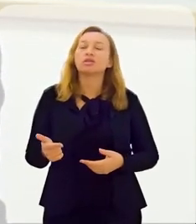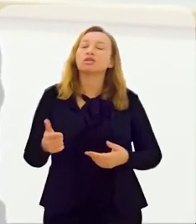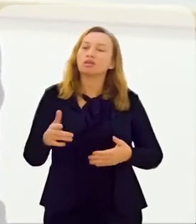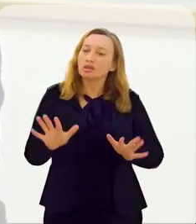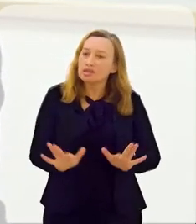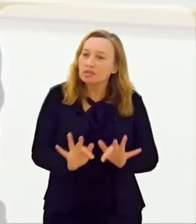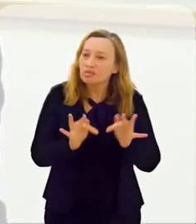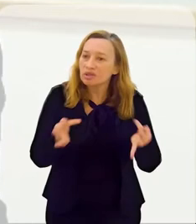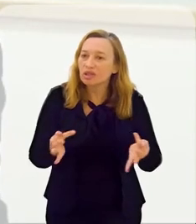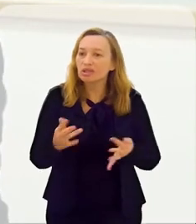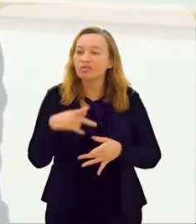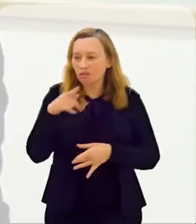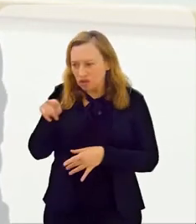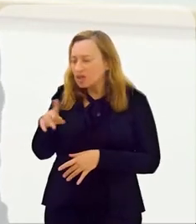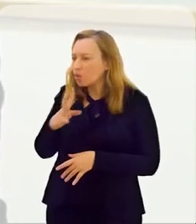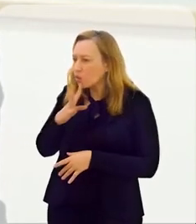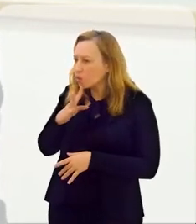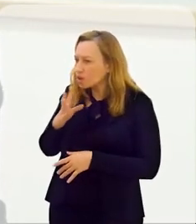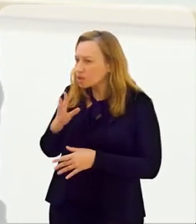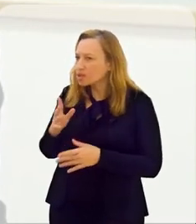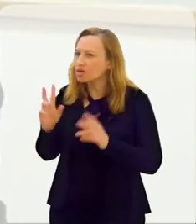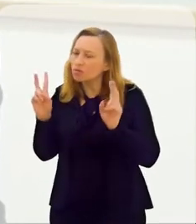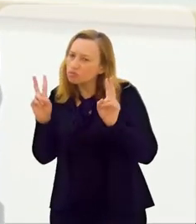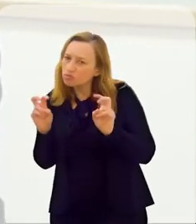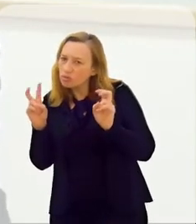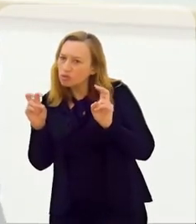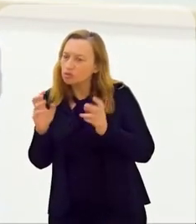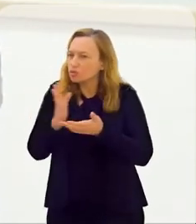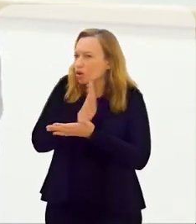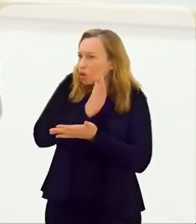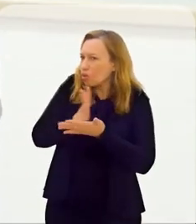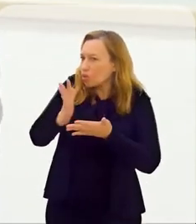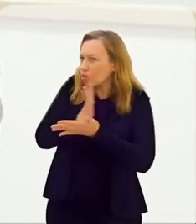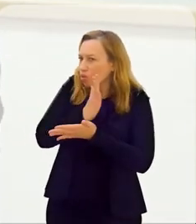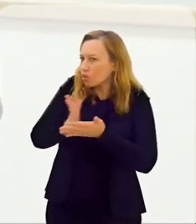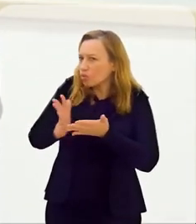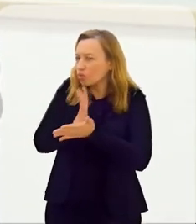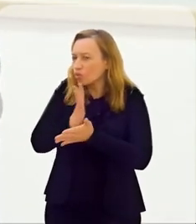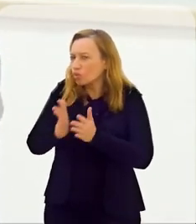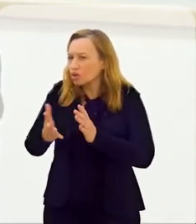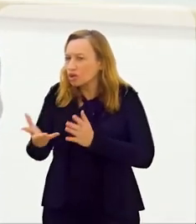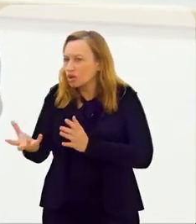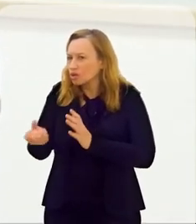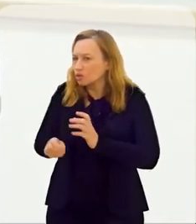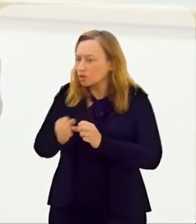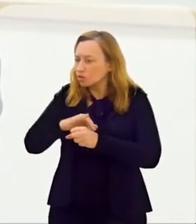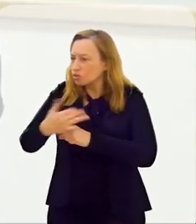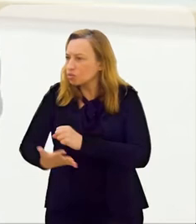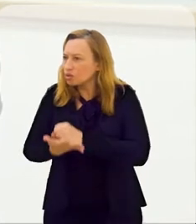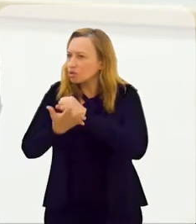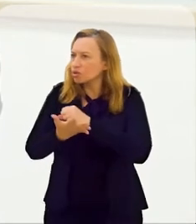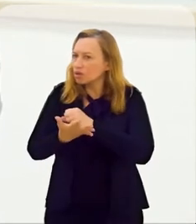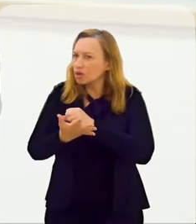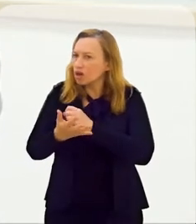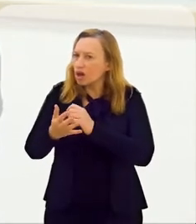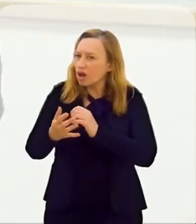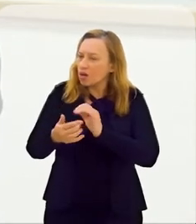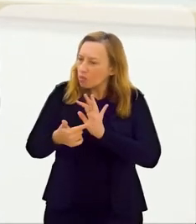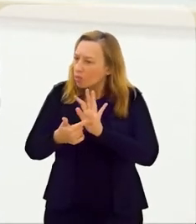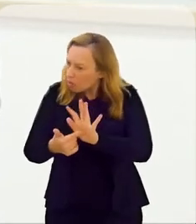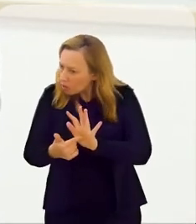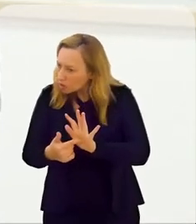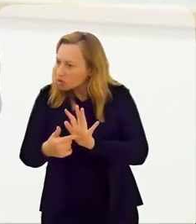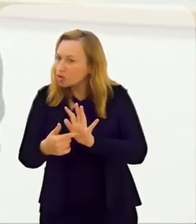se não tivermos, vamos ter toda a humildade de falar assim, vem cá, você conhece algum caso que aplicou à sustentabilidade?